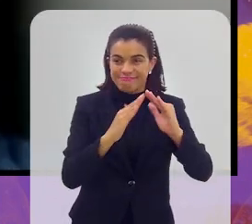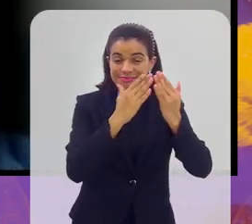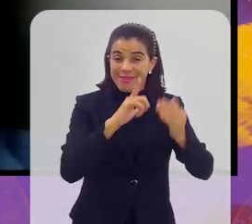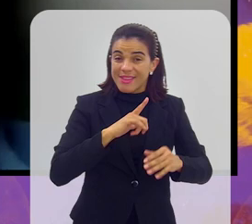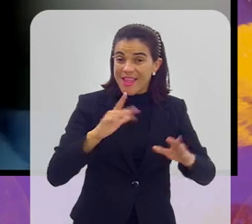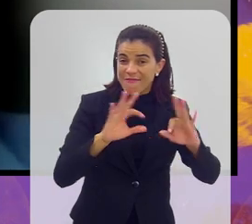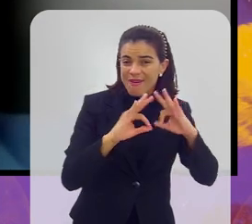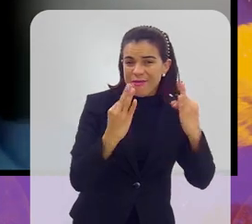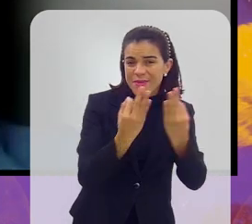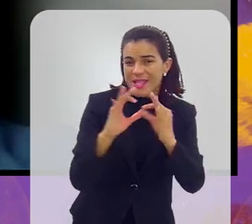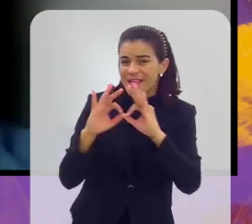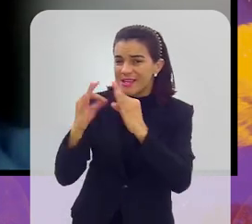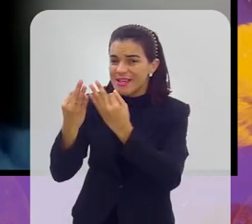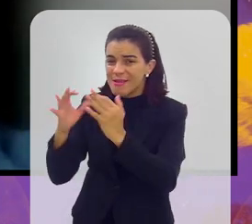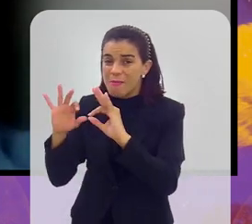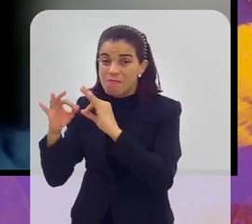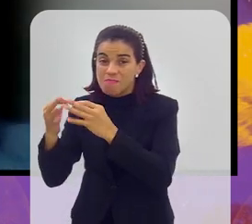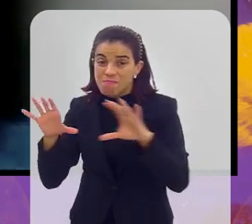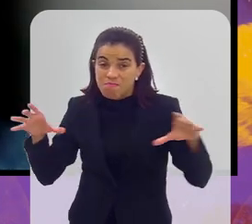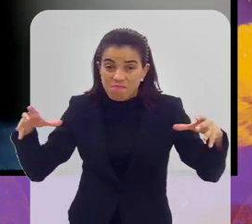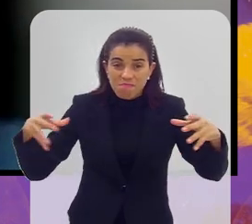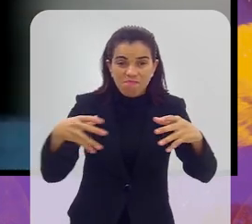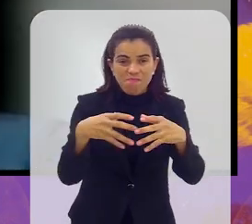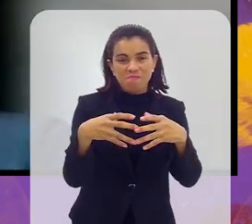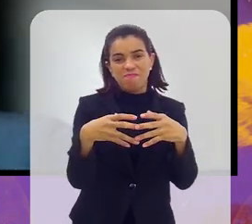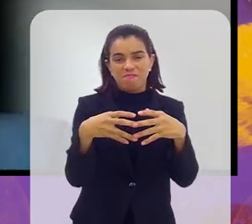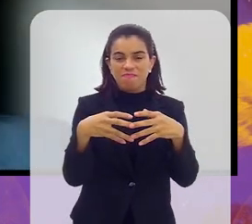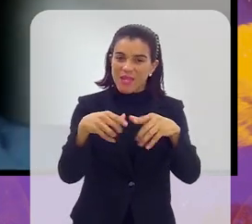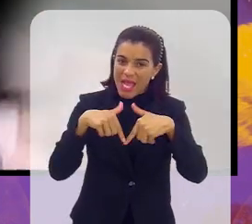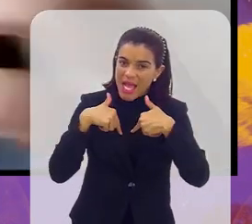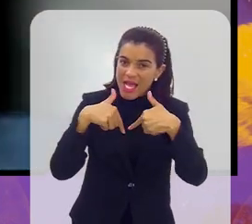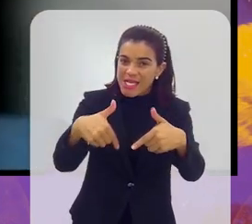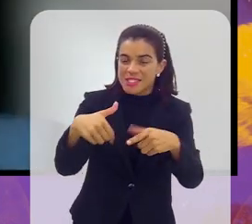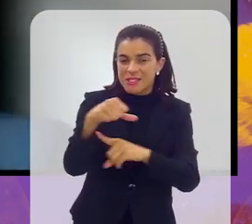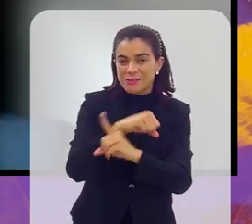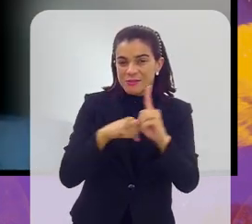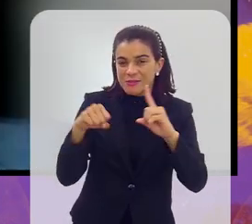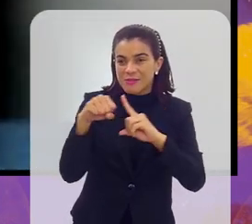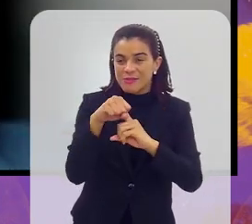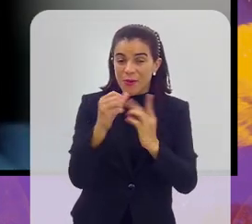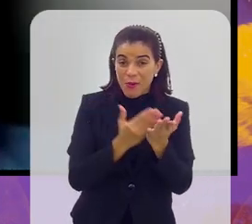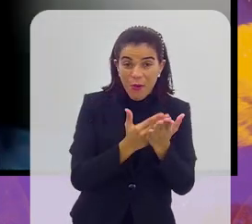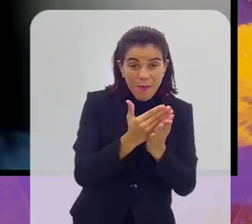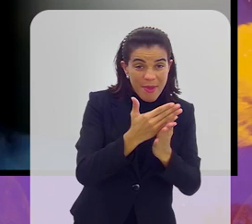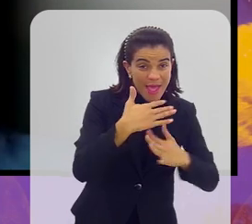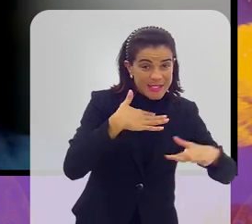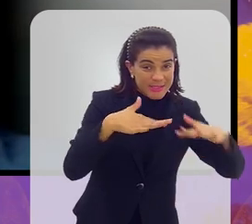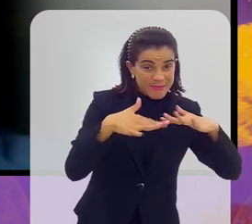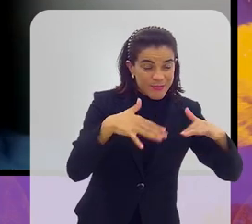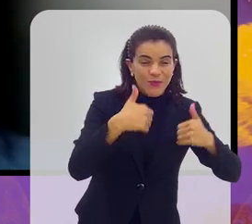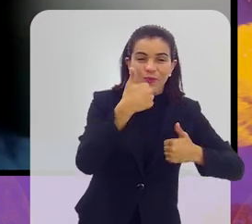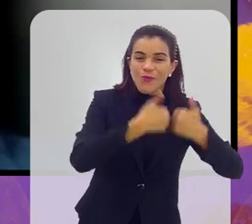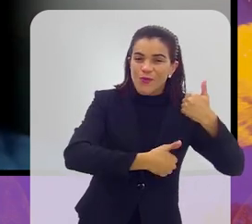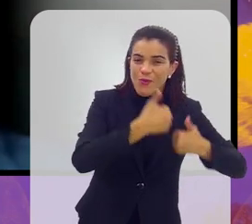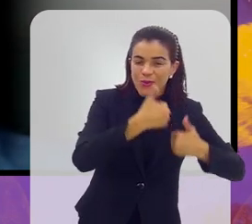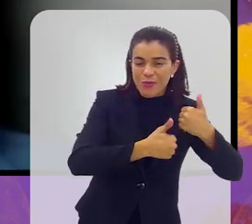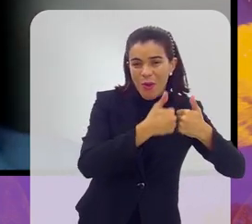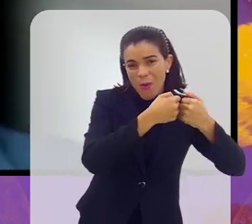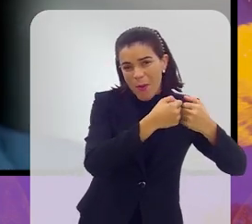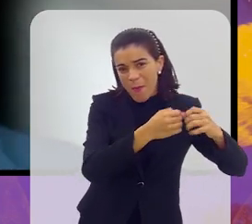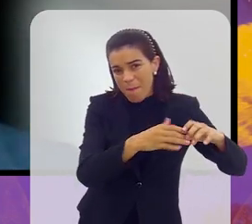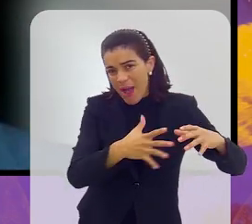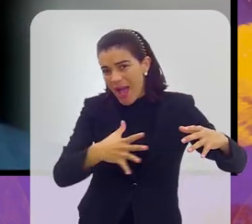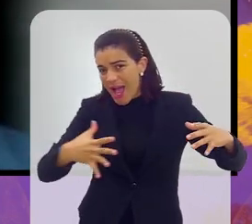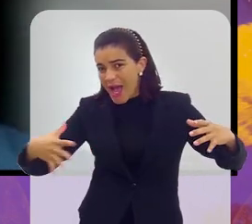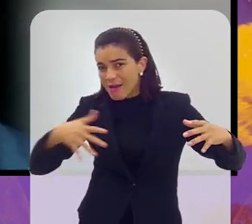jovens e, através disso, eles conseguem fazer ações sociais que começam no futebol, mas vão e se espalham para diversas